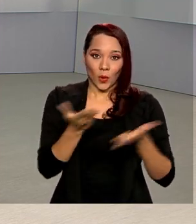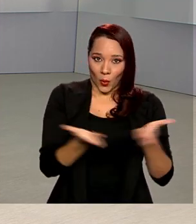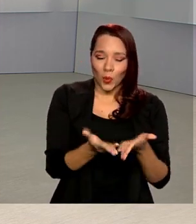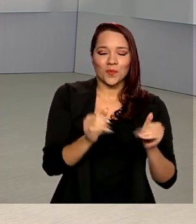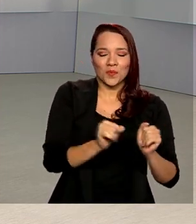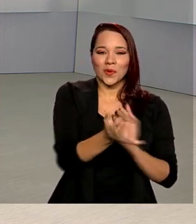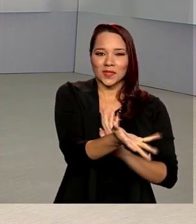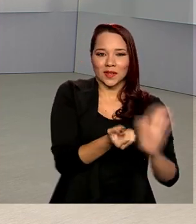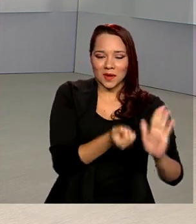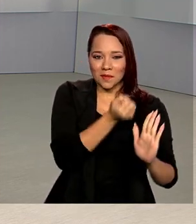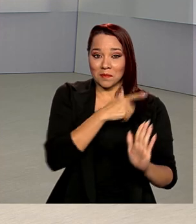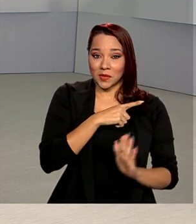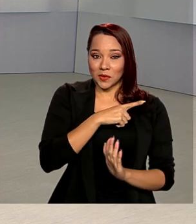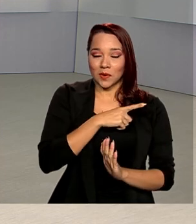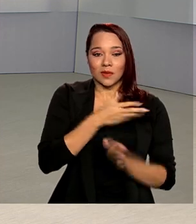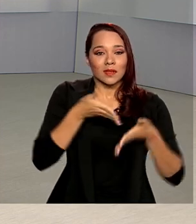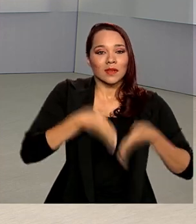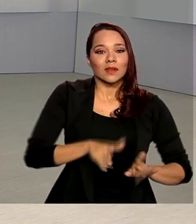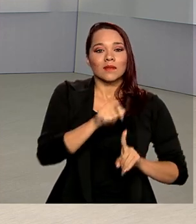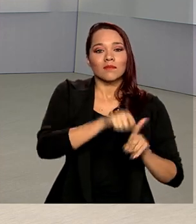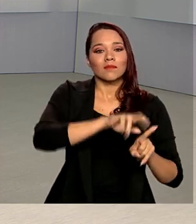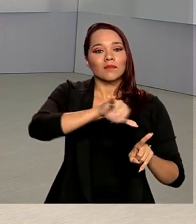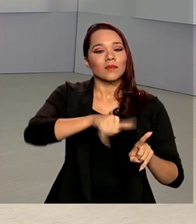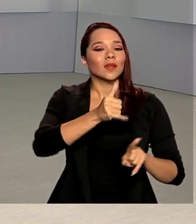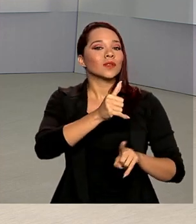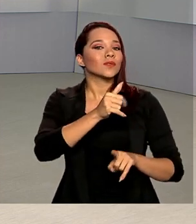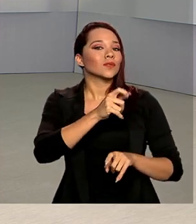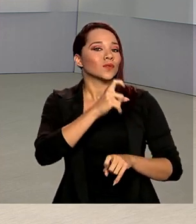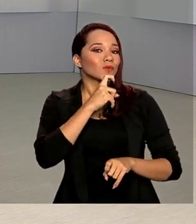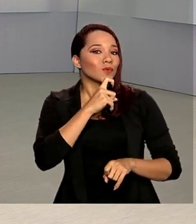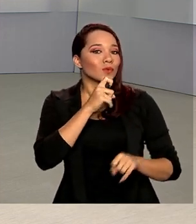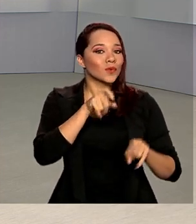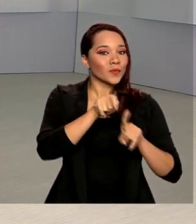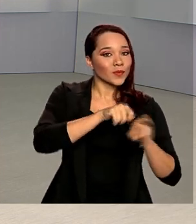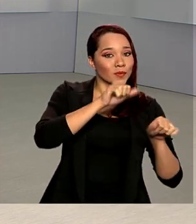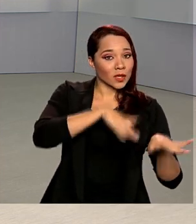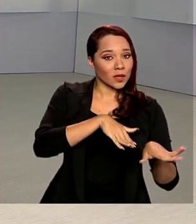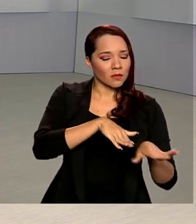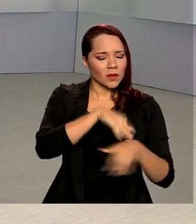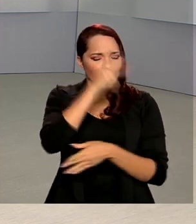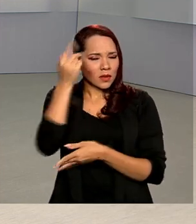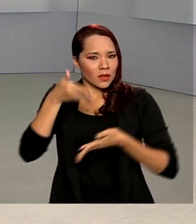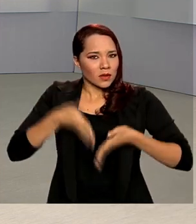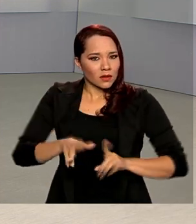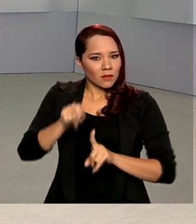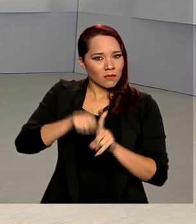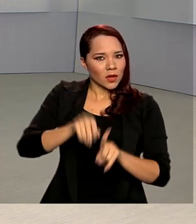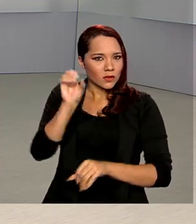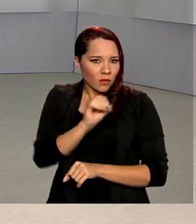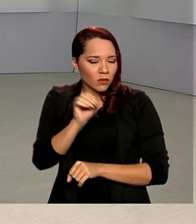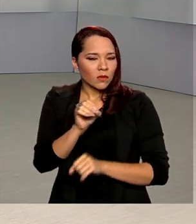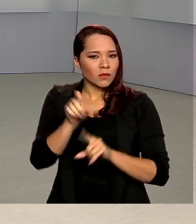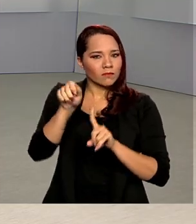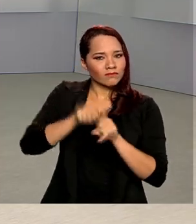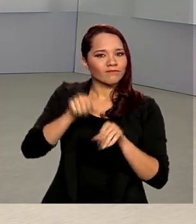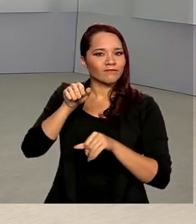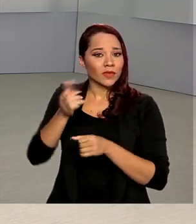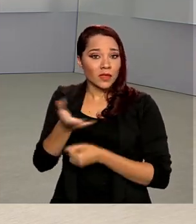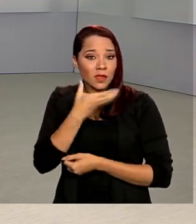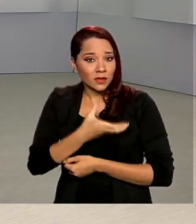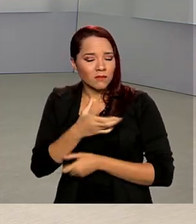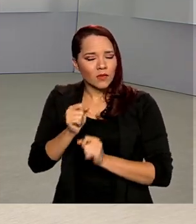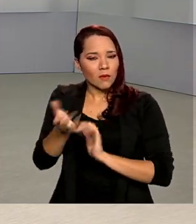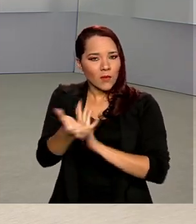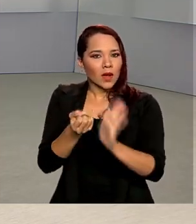já podem sacar os beneficiários nascidos entre julho e setembro. Já os nascidos entre outubro e dezembro poderão retirar o